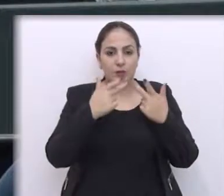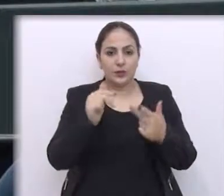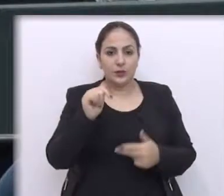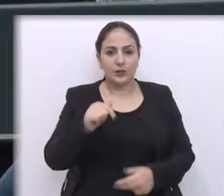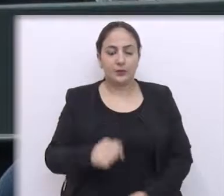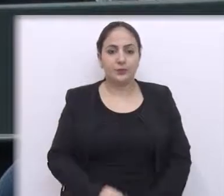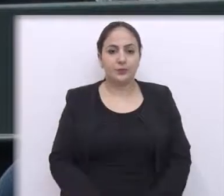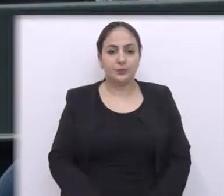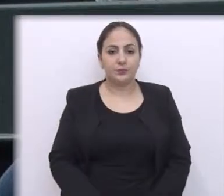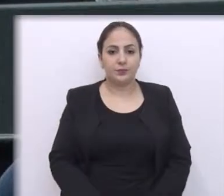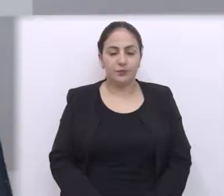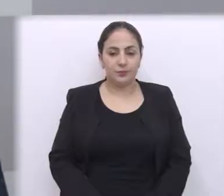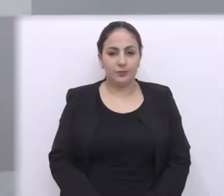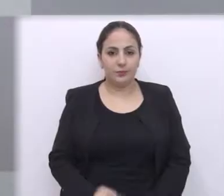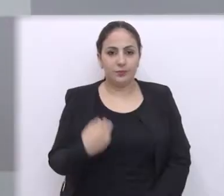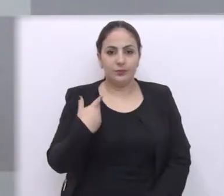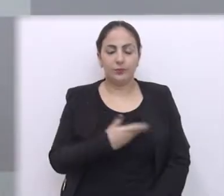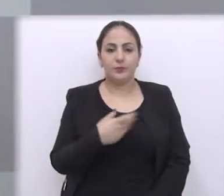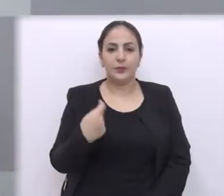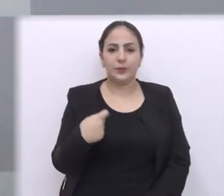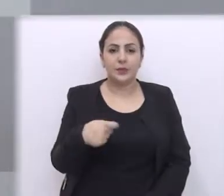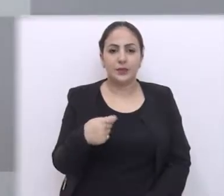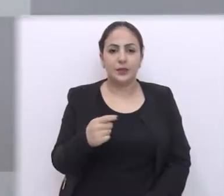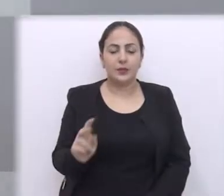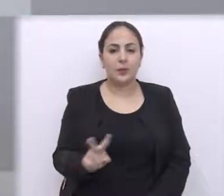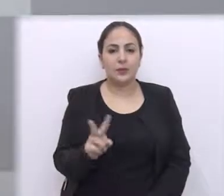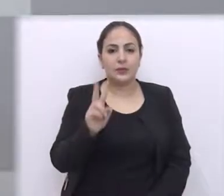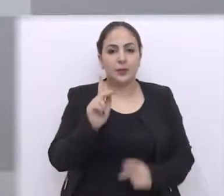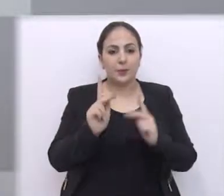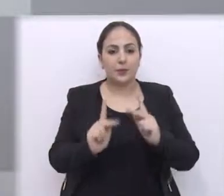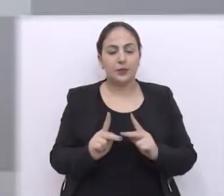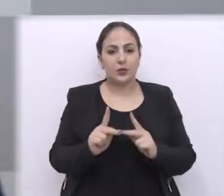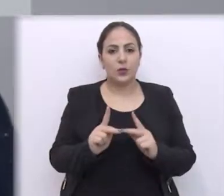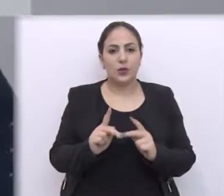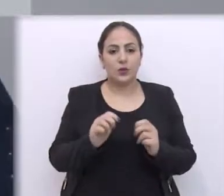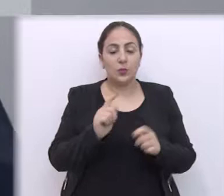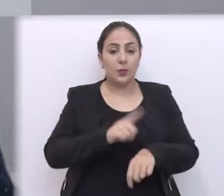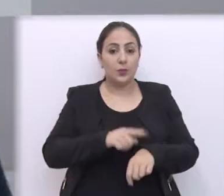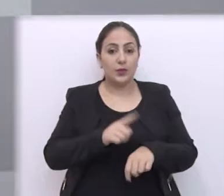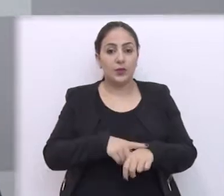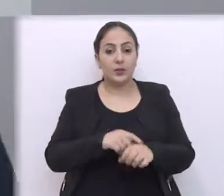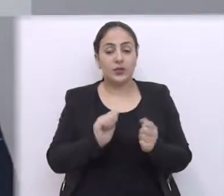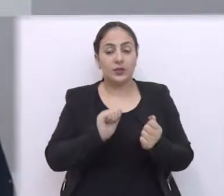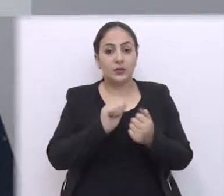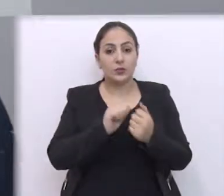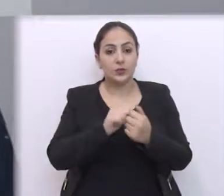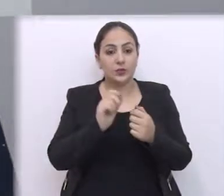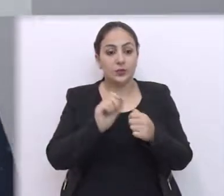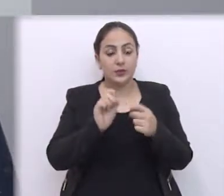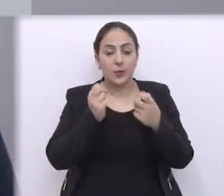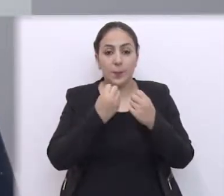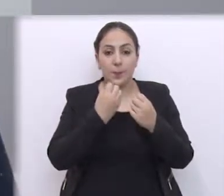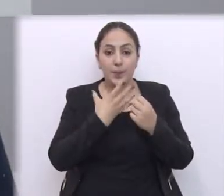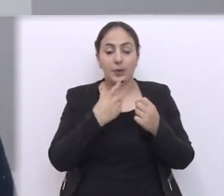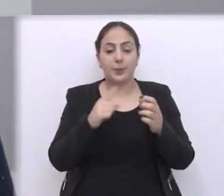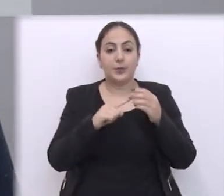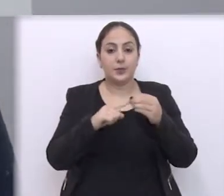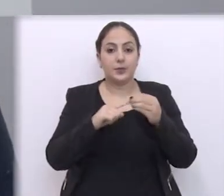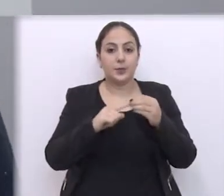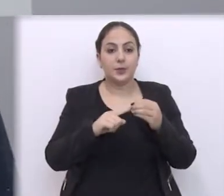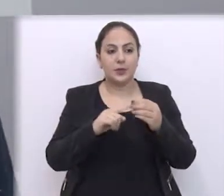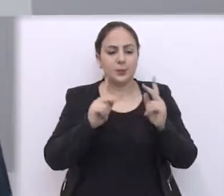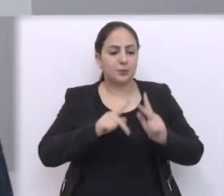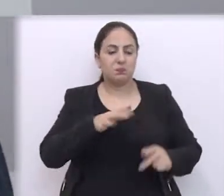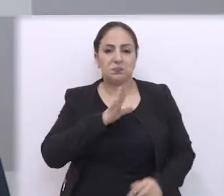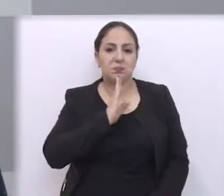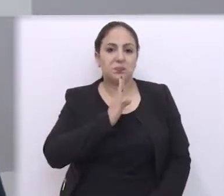ações como essa. A gente tem que valorizar as pessoas quando elas se unem para fazer o bem, né? Quando elas se unem para fazer o bem,